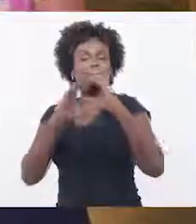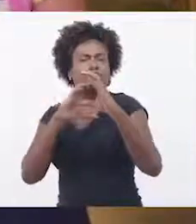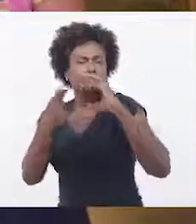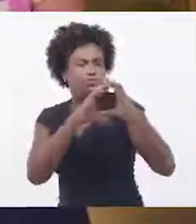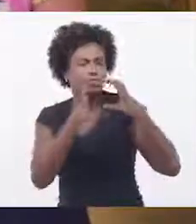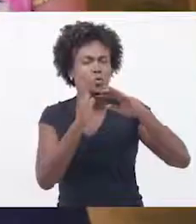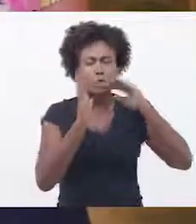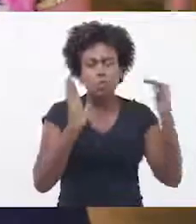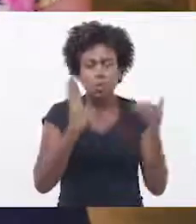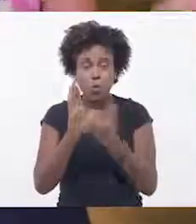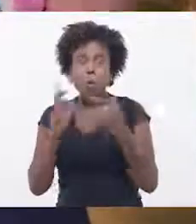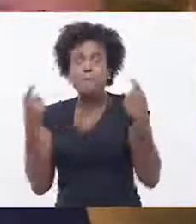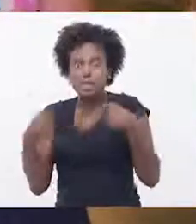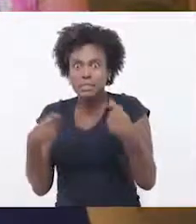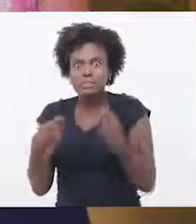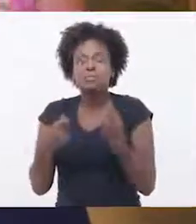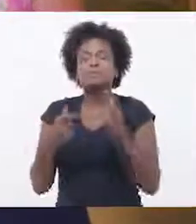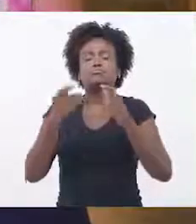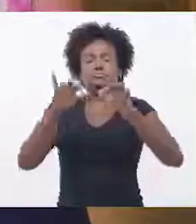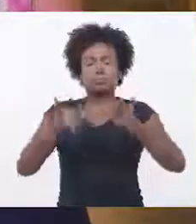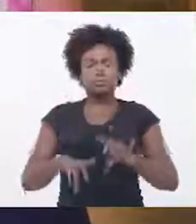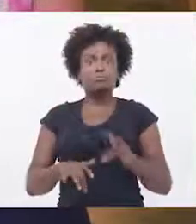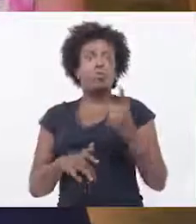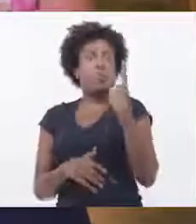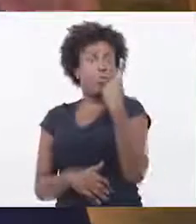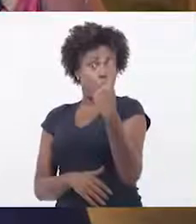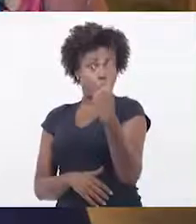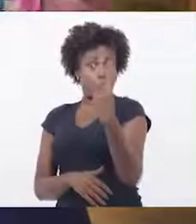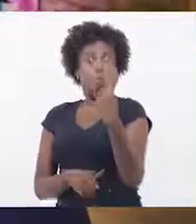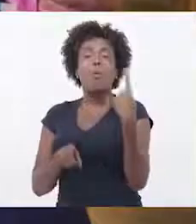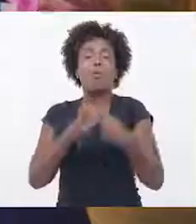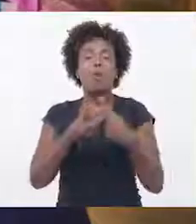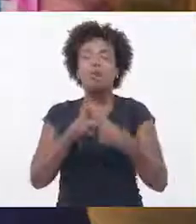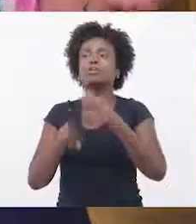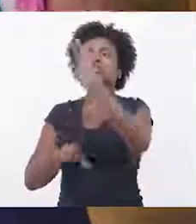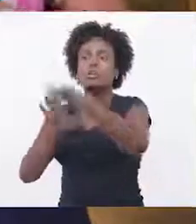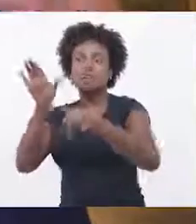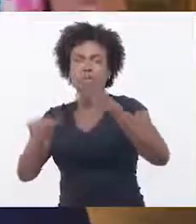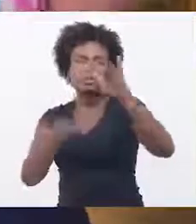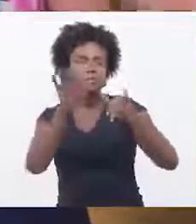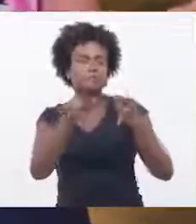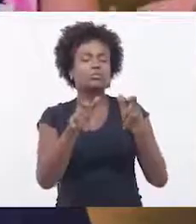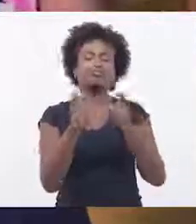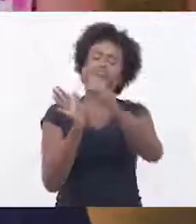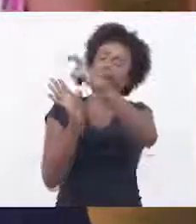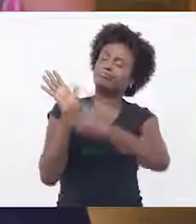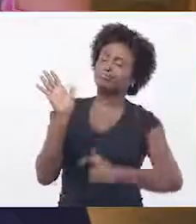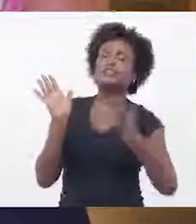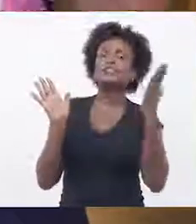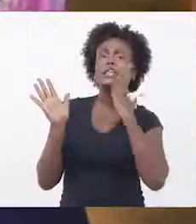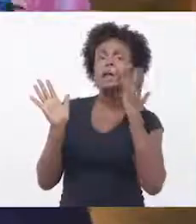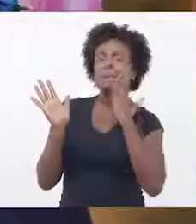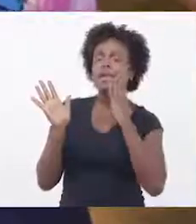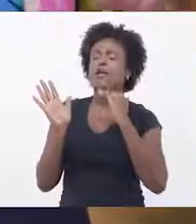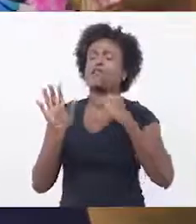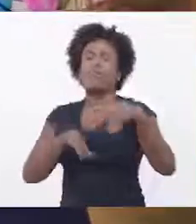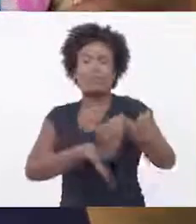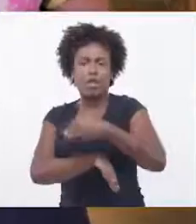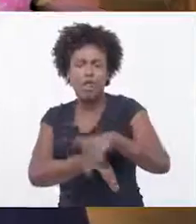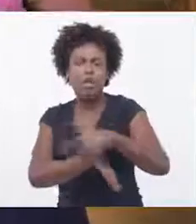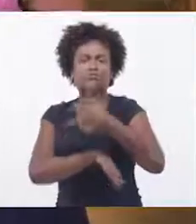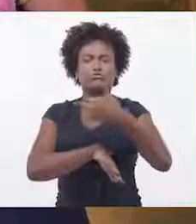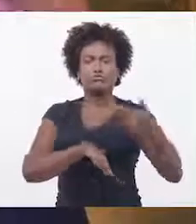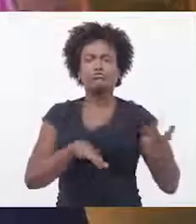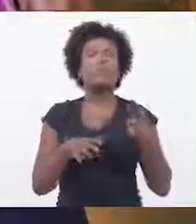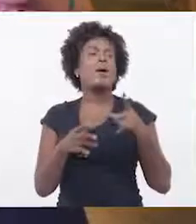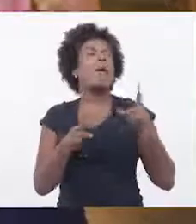centralizar dentro de um formulário quem que realmente quer ser voluntário para você conseguir estar organizado o contato com esses voluntários. Tem um voluntário ali,